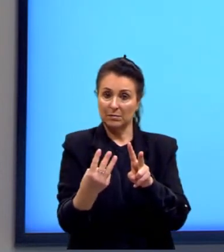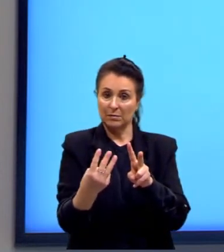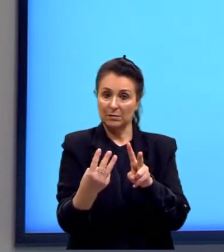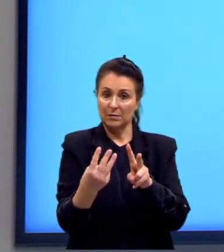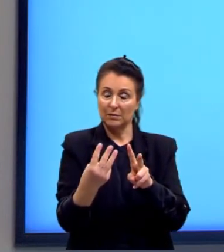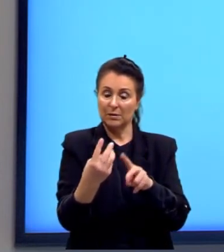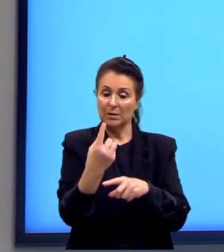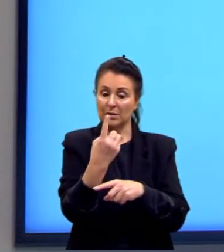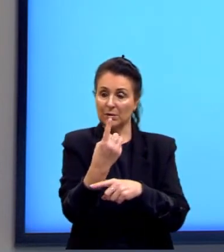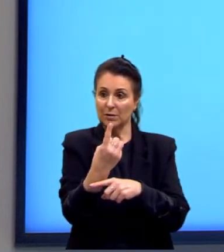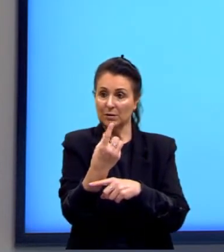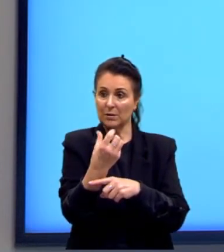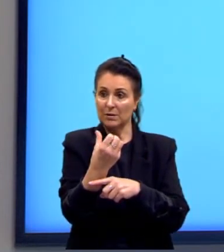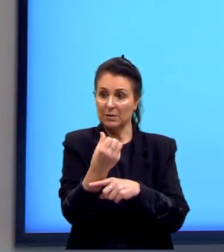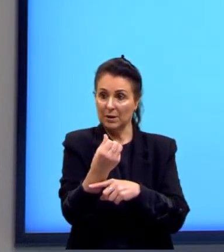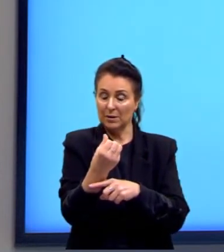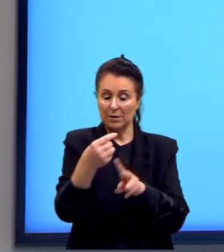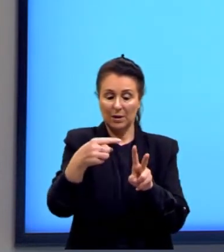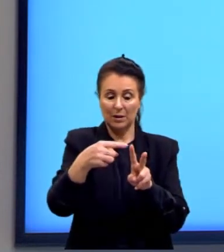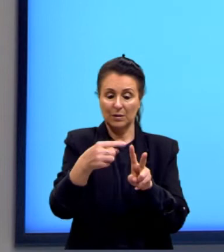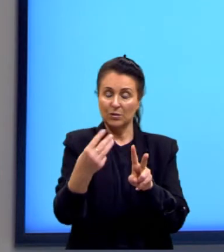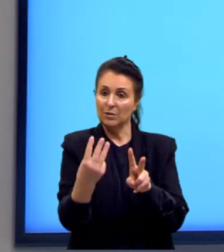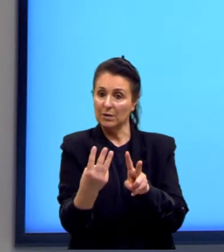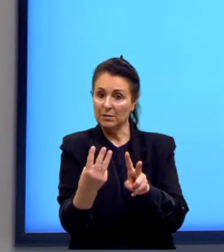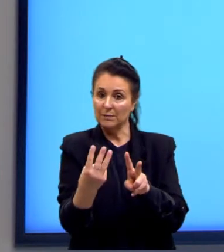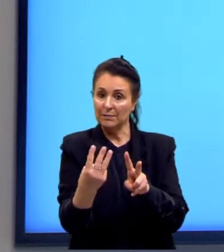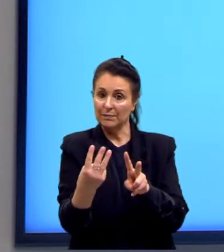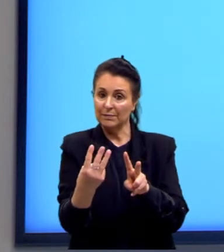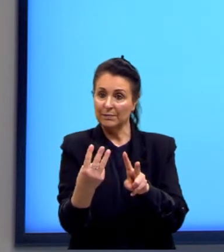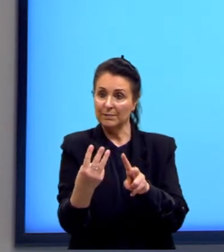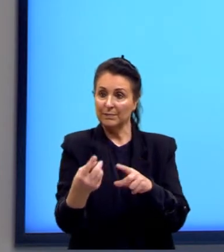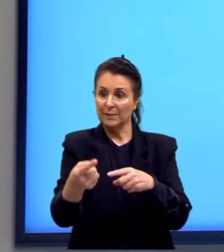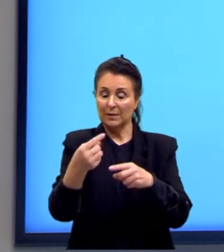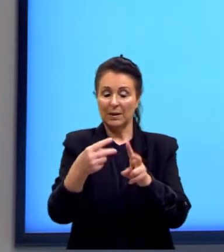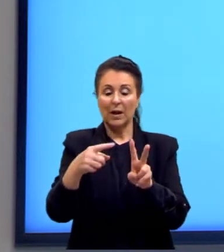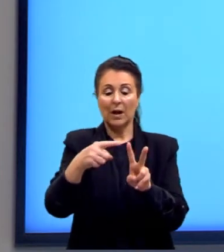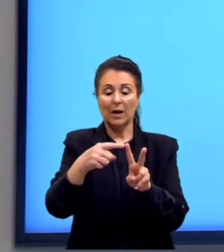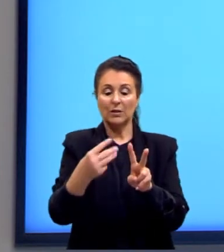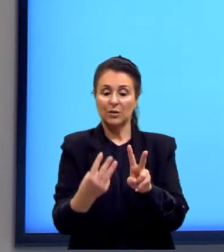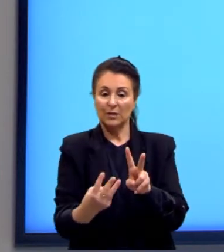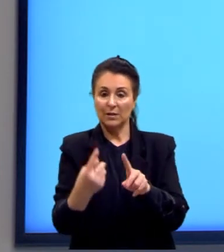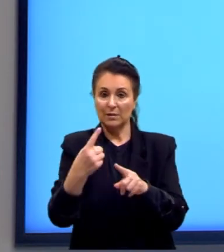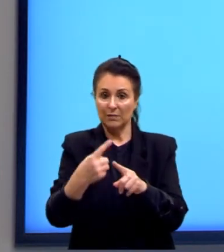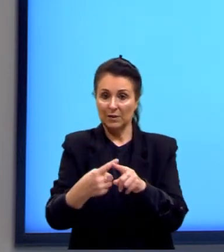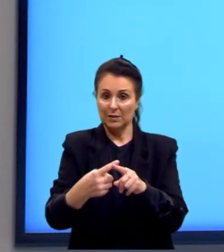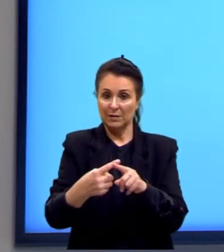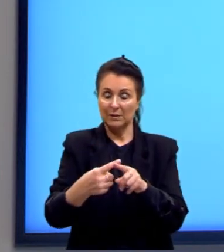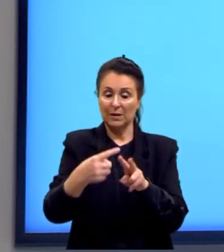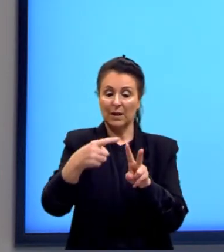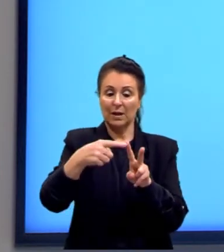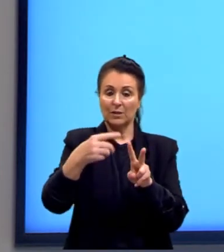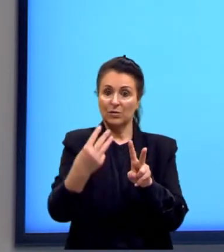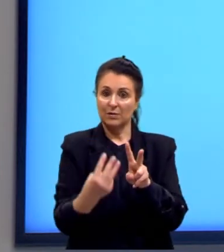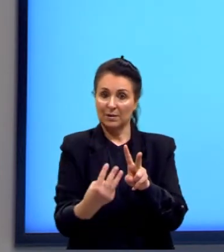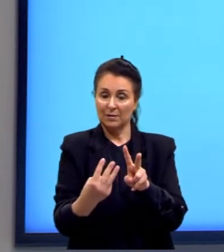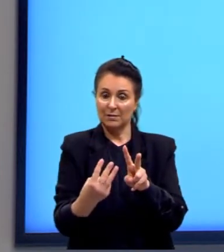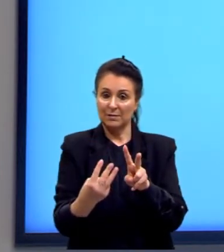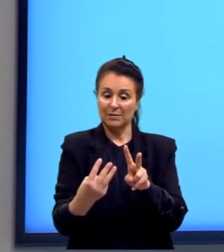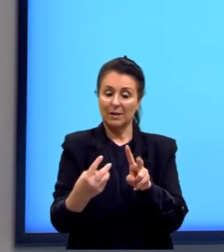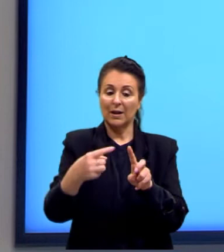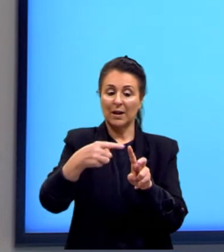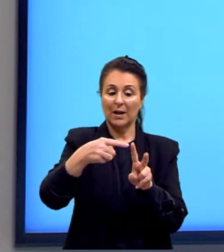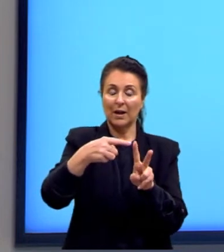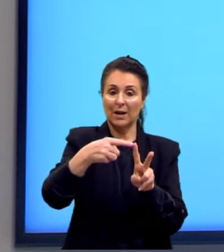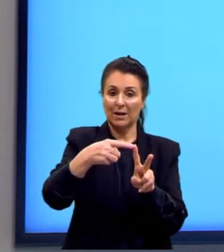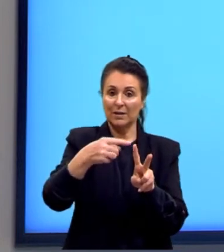16 raiz de 3. E agora, no denominador, raiz de 3 vezes raiz de 3 seria raiz de 9.